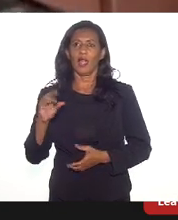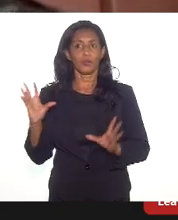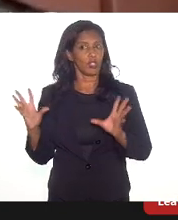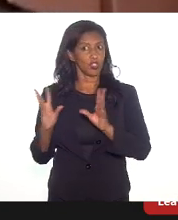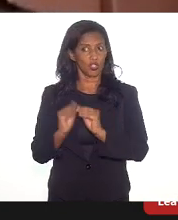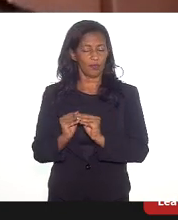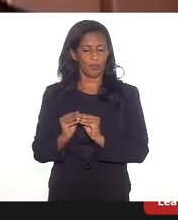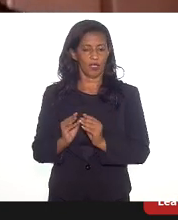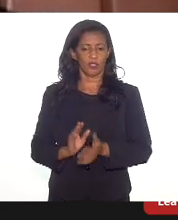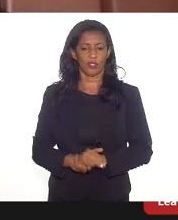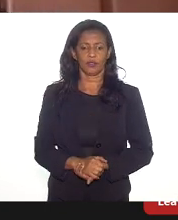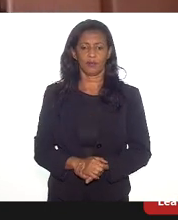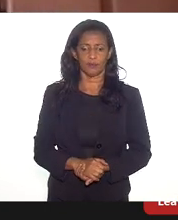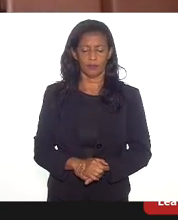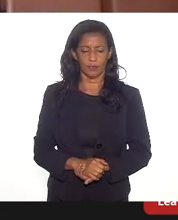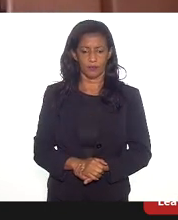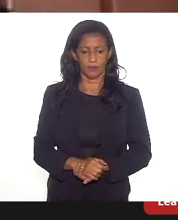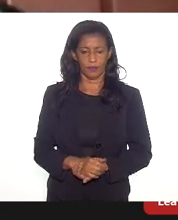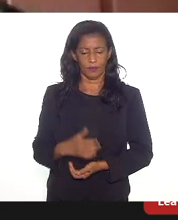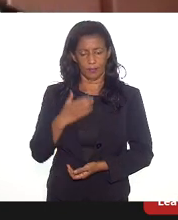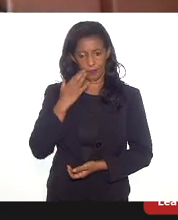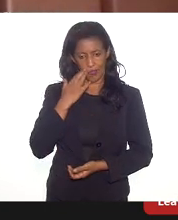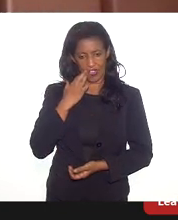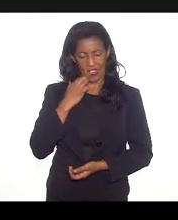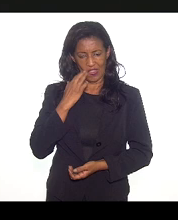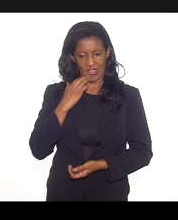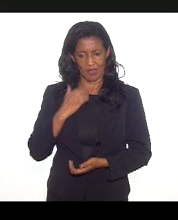fecha esse bloco e passa para a resposta.